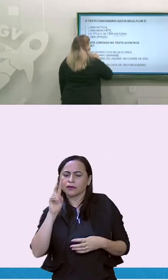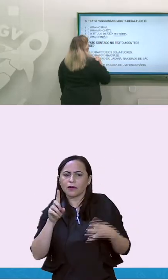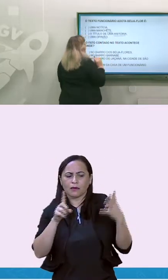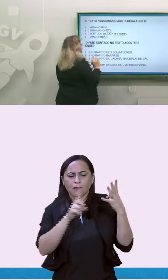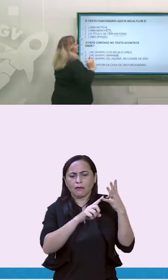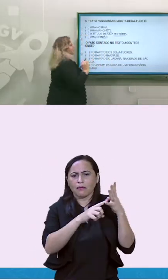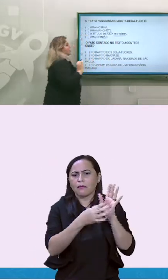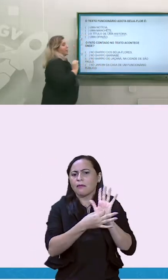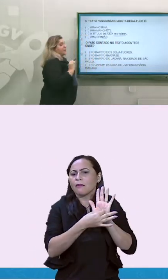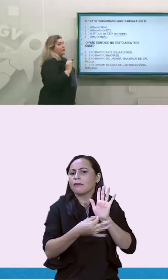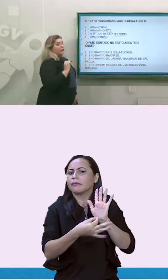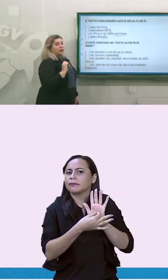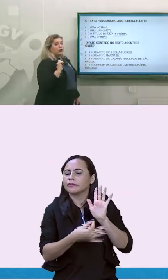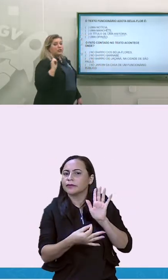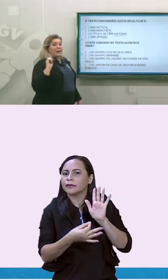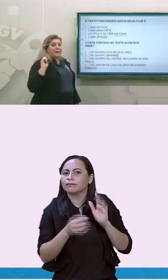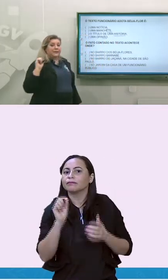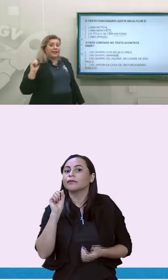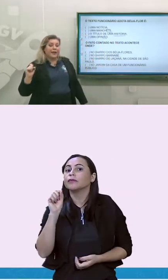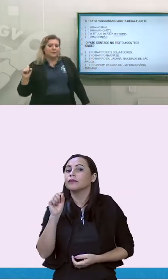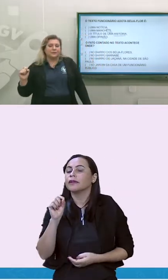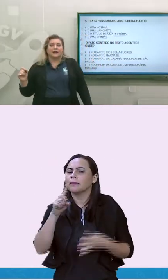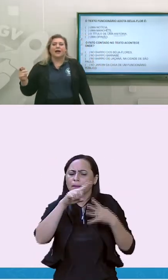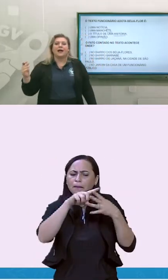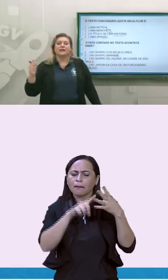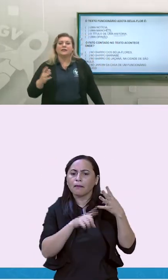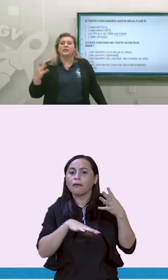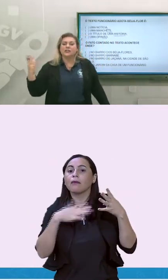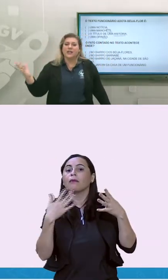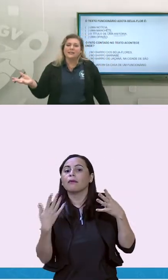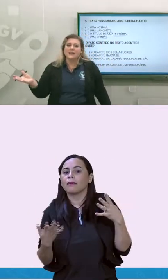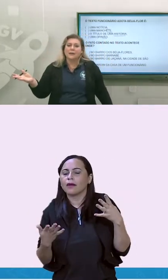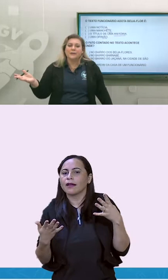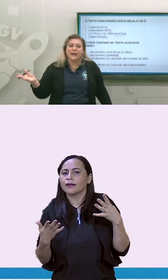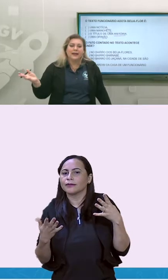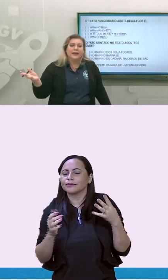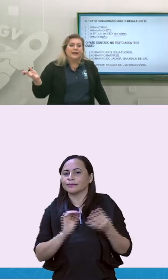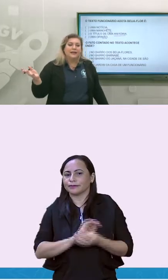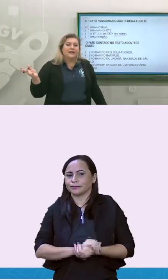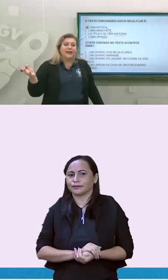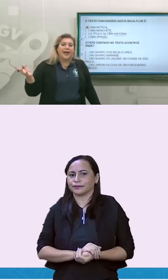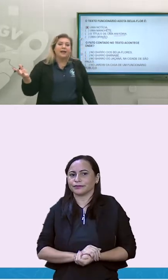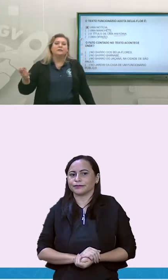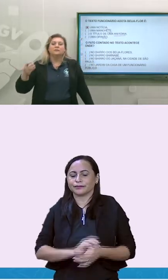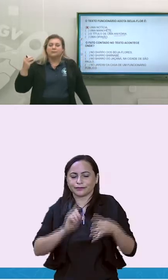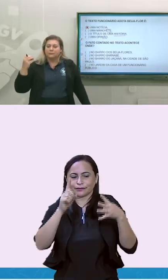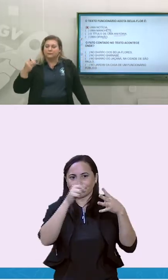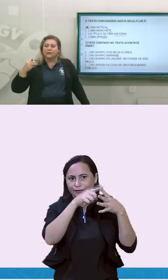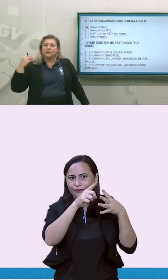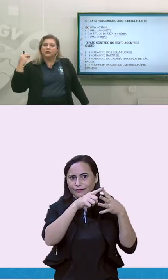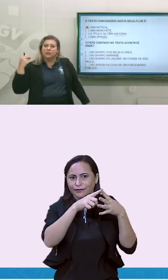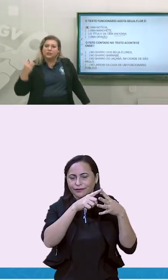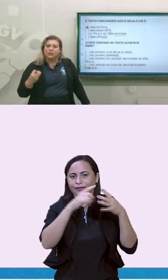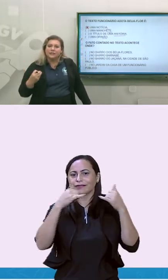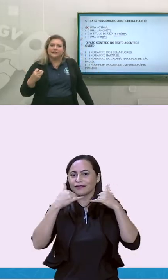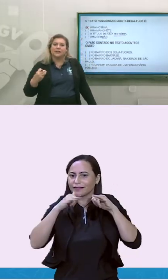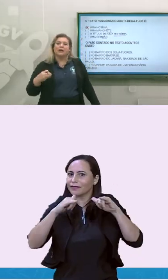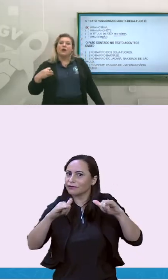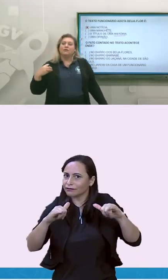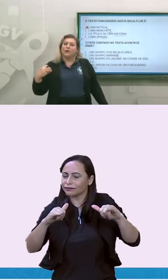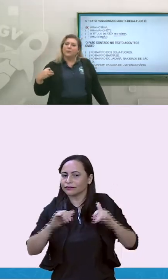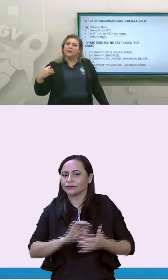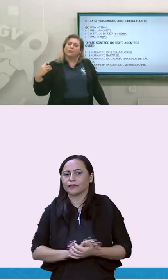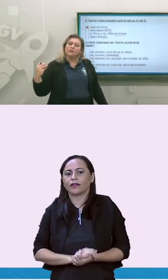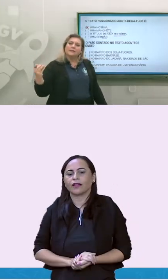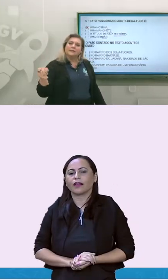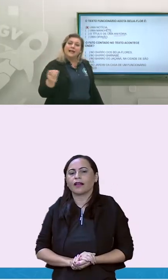uma opinião? Pelo que nós já aprendemos, aqui a gente já sabe, né? Que ele é uma notícia.